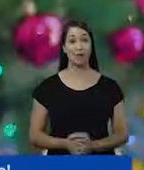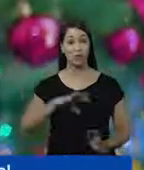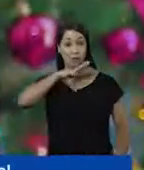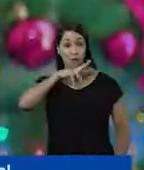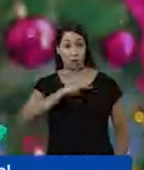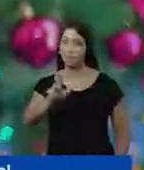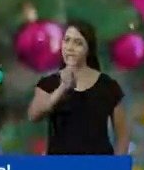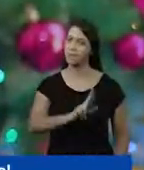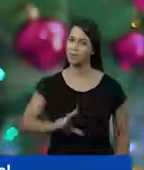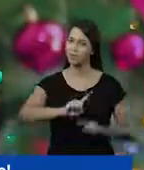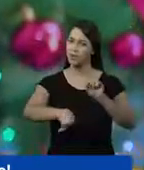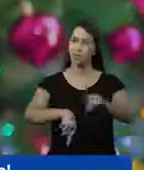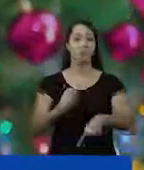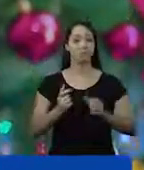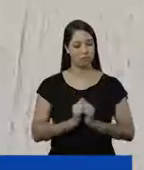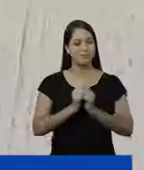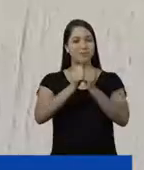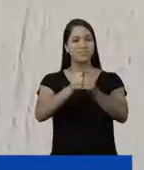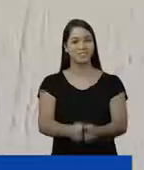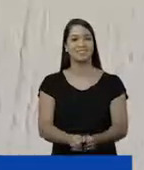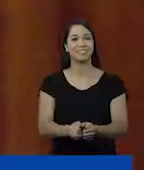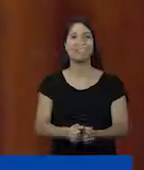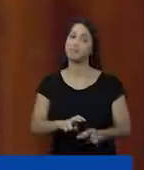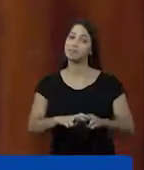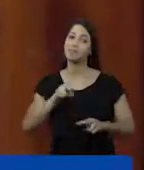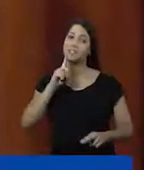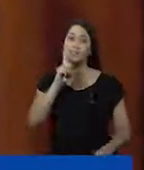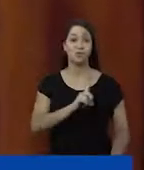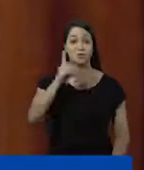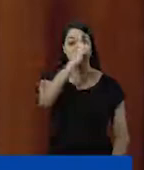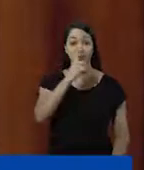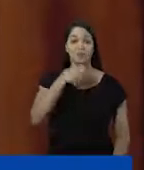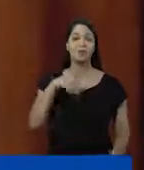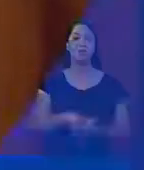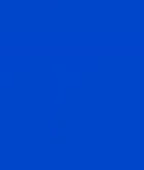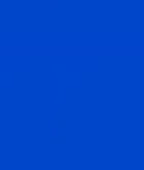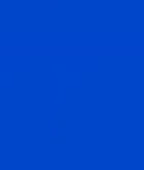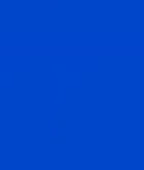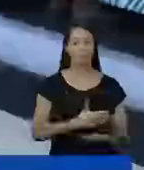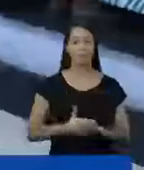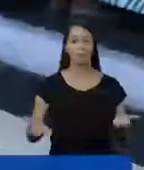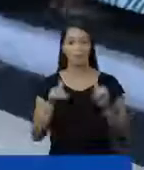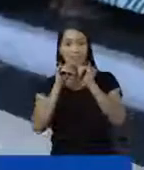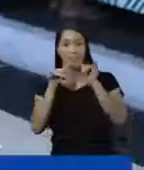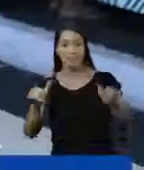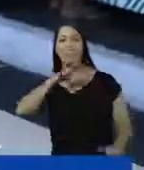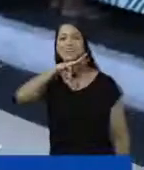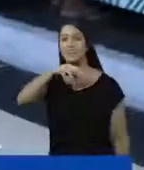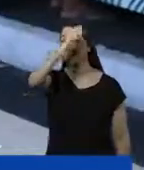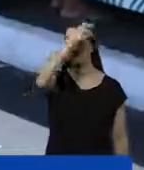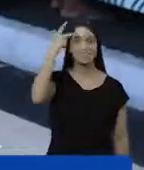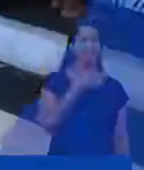Com o Odelmo, o Berlande vai pra frente. E eu vou junto. Por isso, nesse domingo, meu voto é ONG. Comece agora o programa